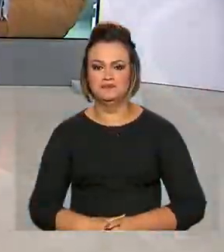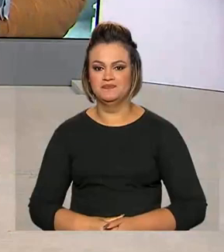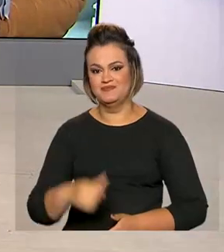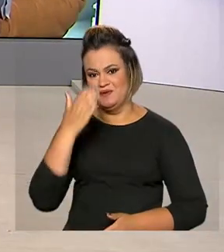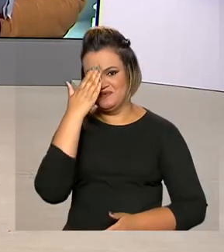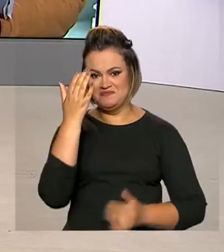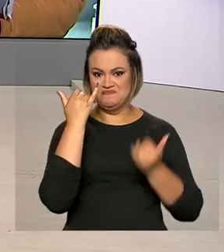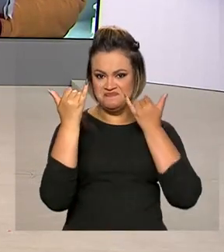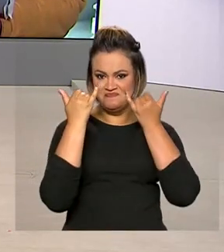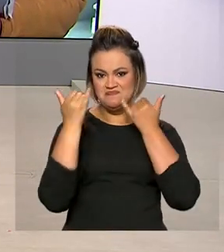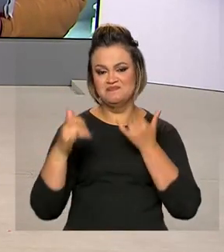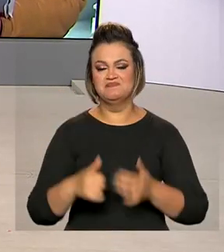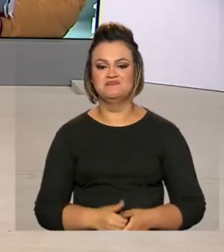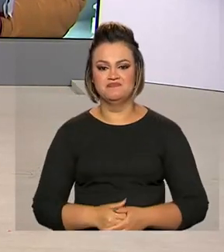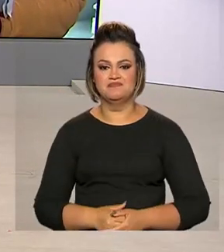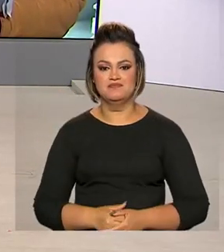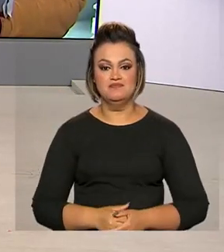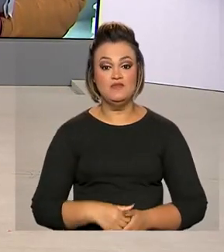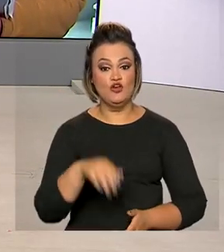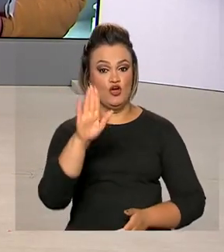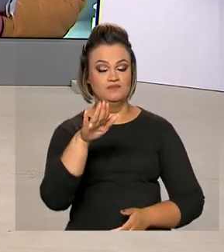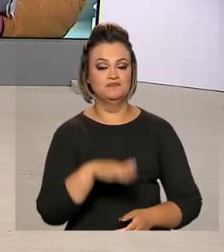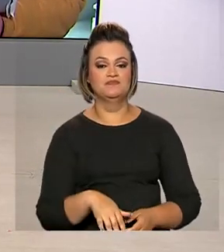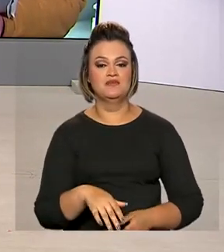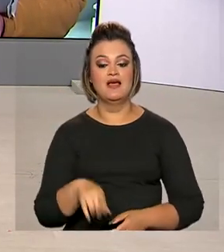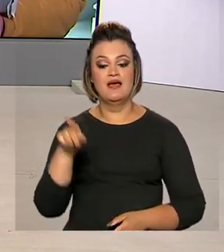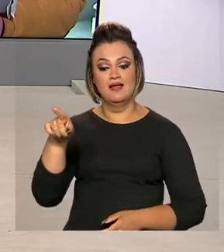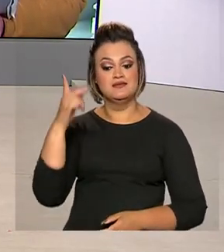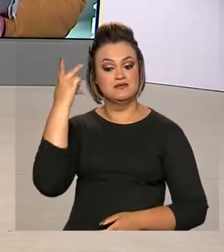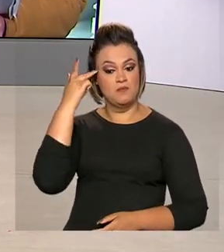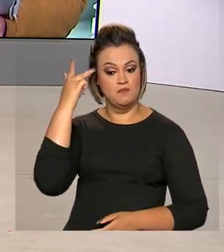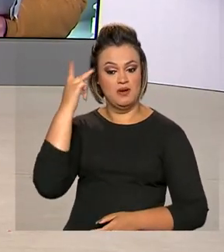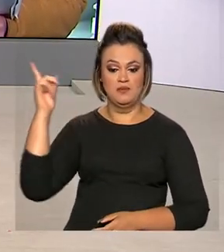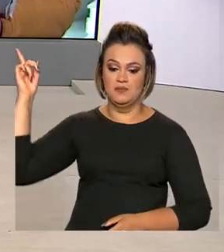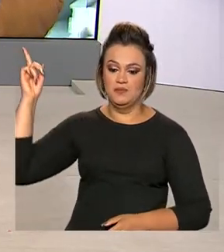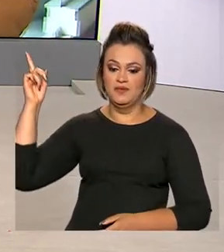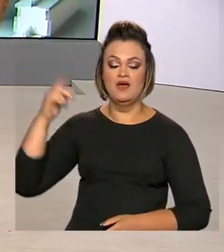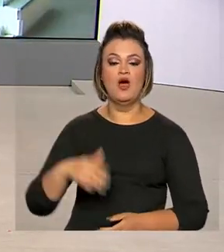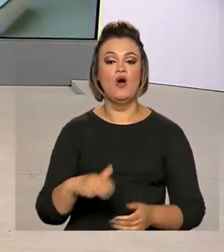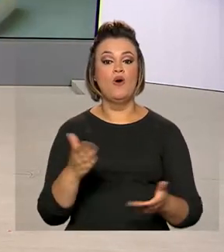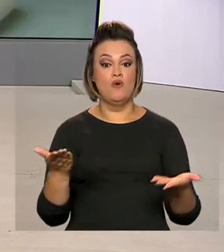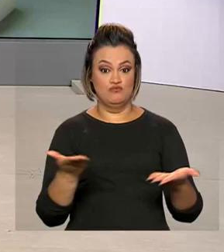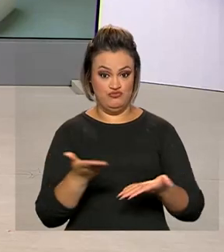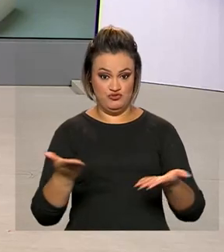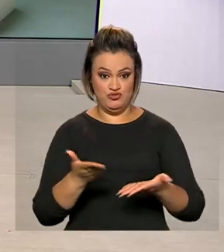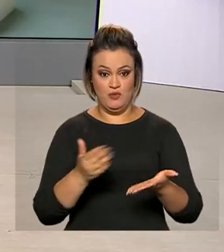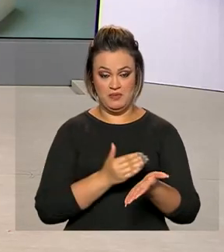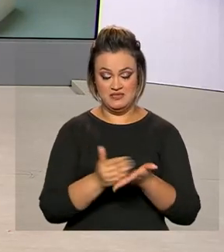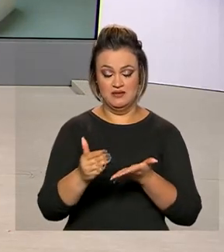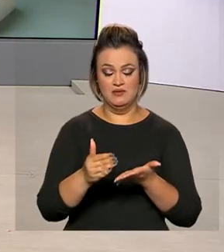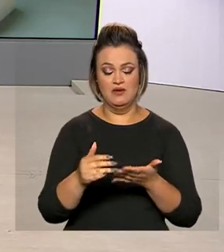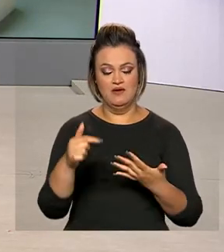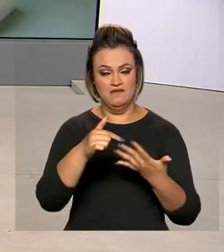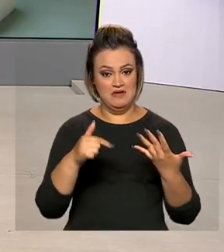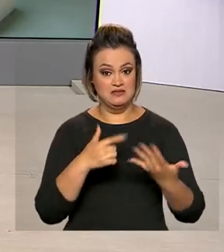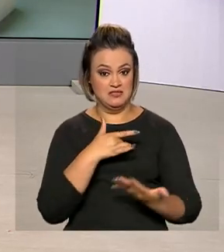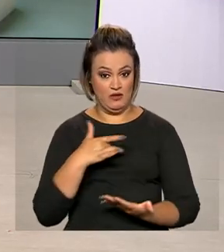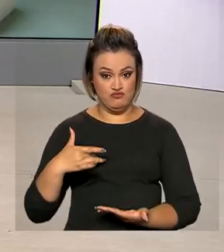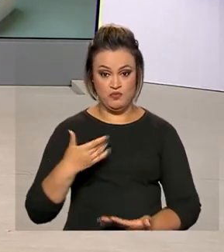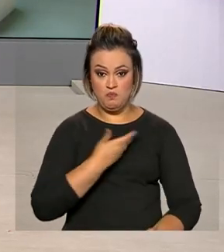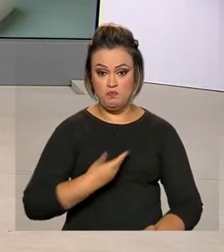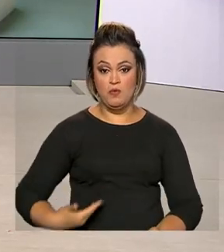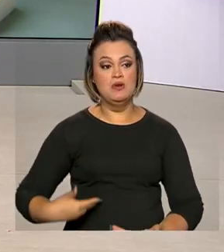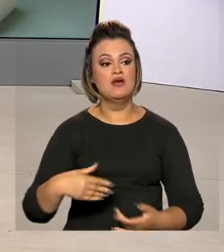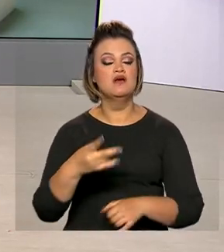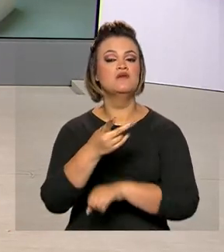Priscila. Muito obrigada pelas suas informações. E olha, do Rio vamos para São Paulo? É que a partir de hoje, os serviços de saúde pública vão fazer uma